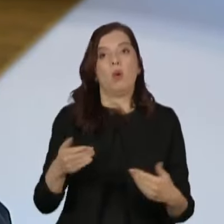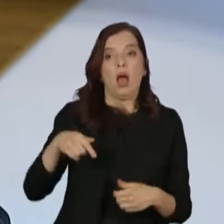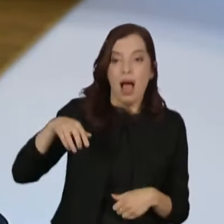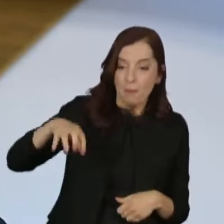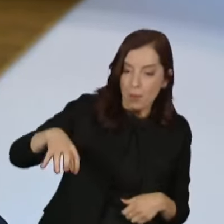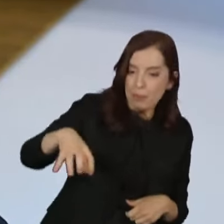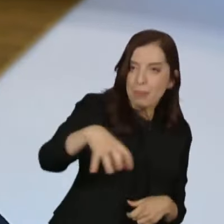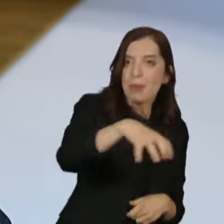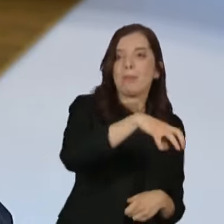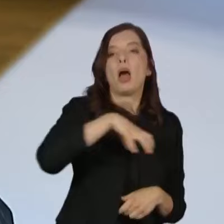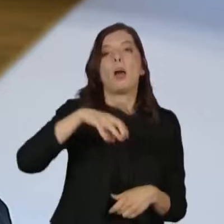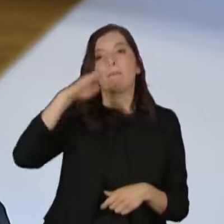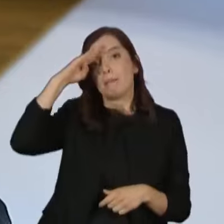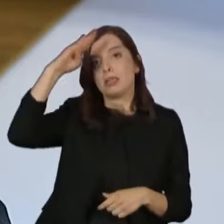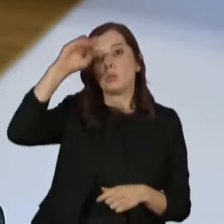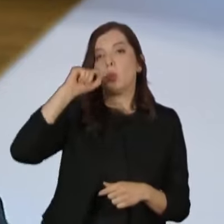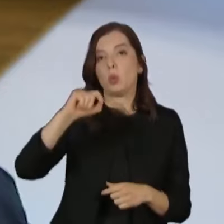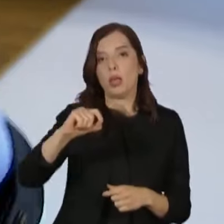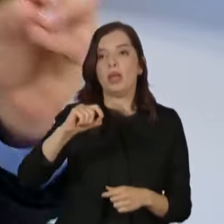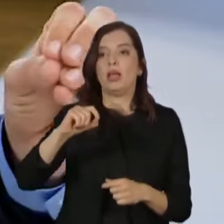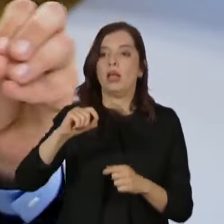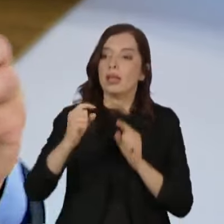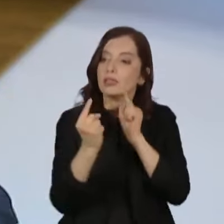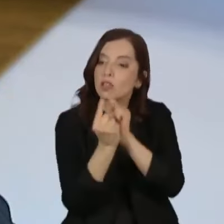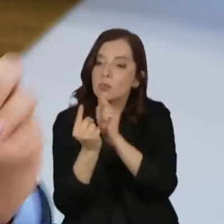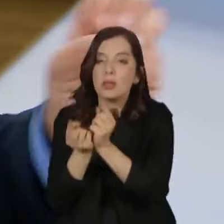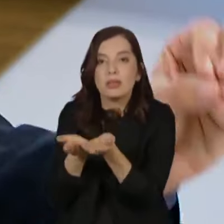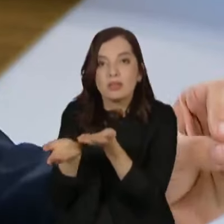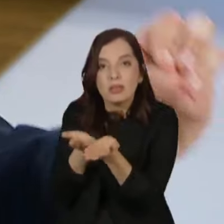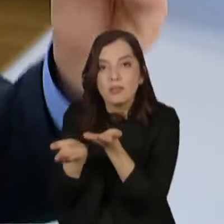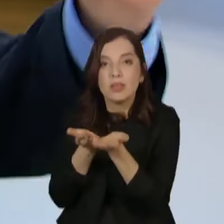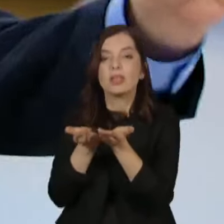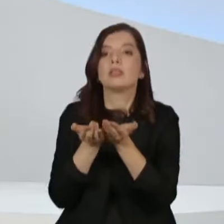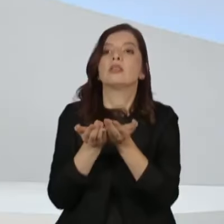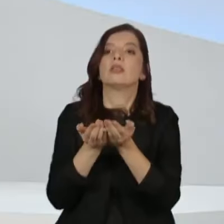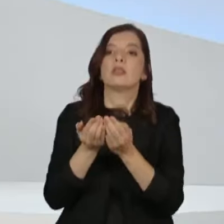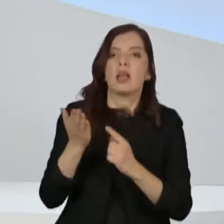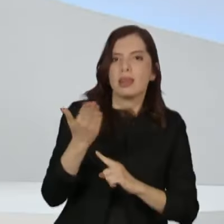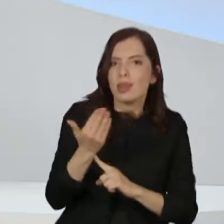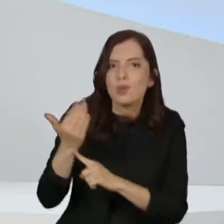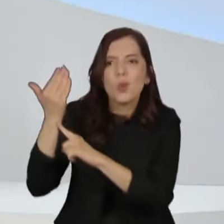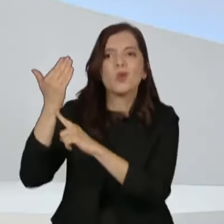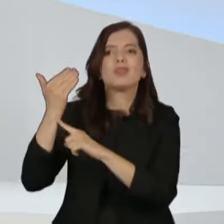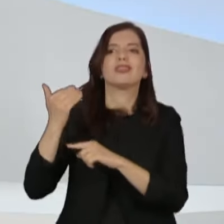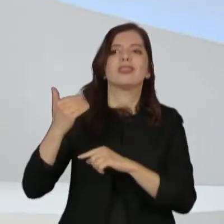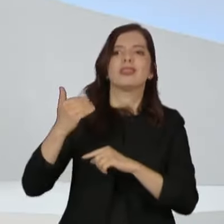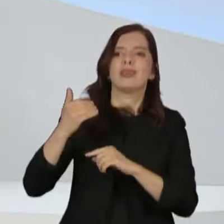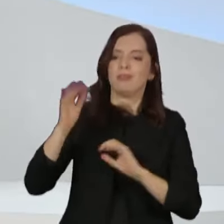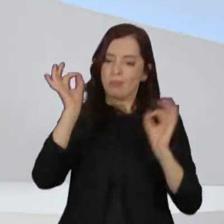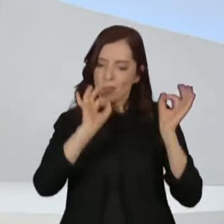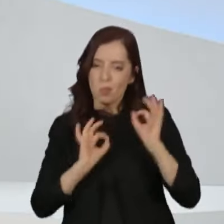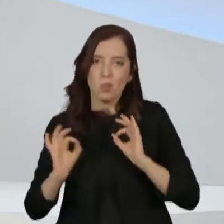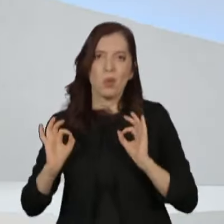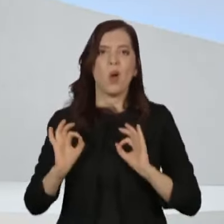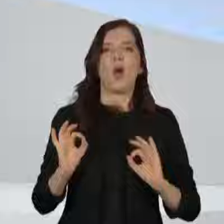tecnológicos, economia digital, serviços mais sofisticados, como moda, turismo, gastronomia.